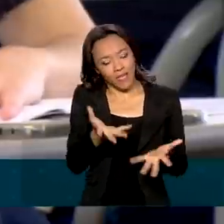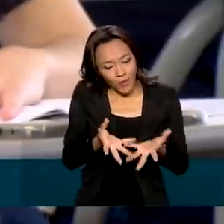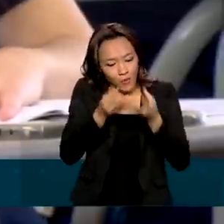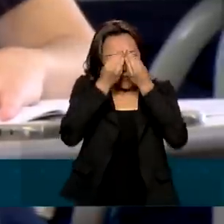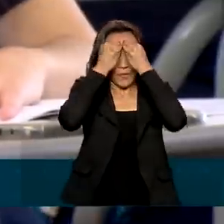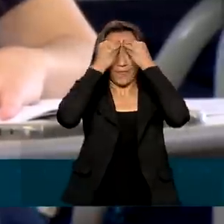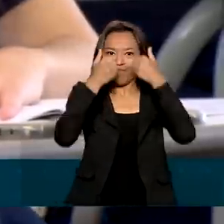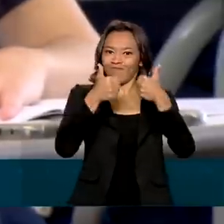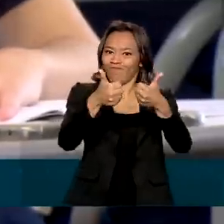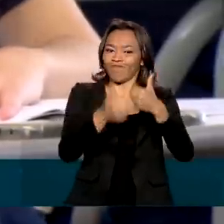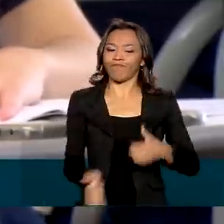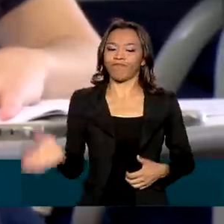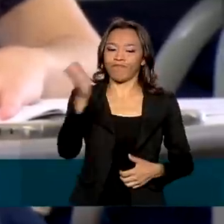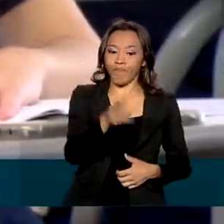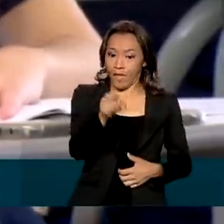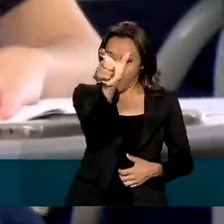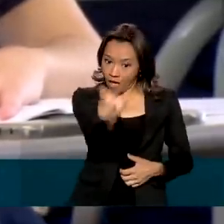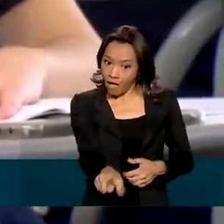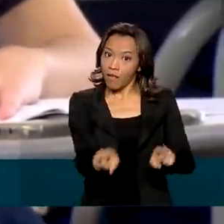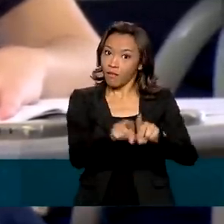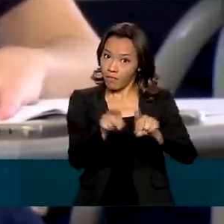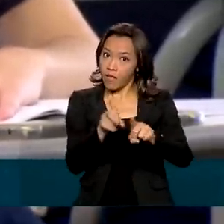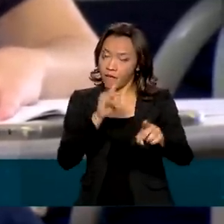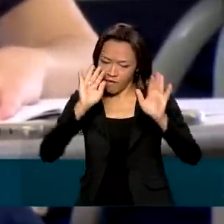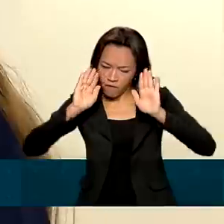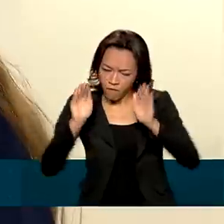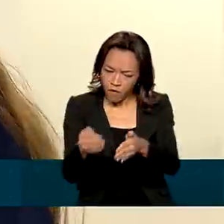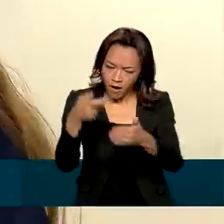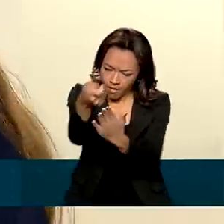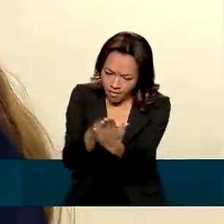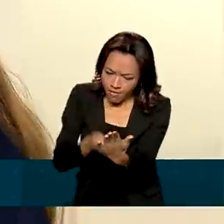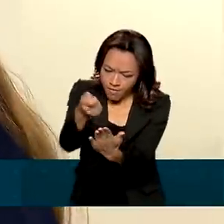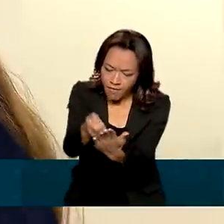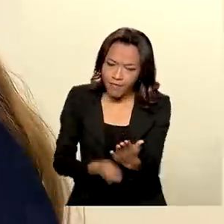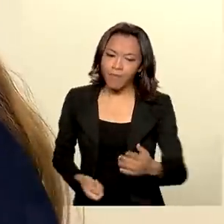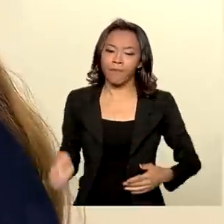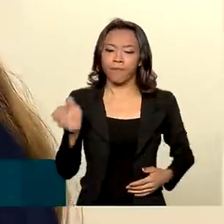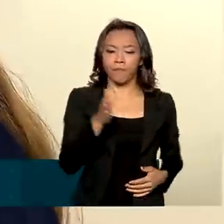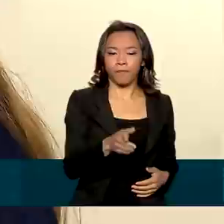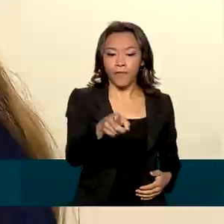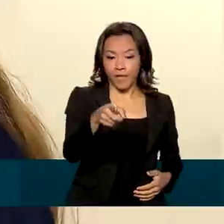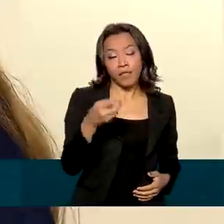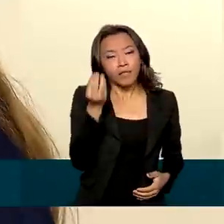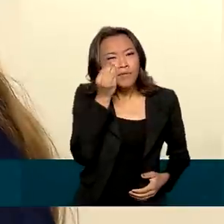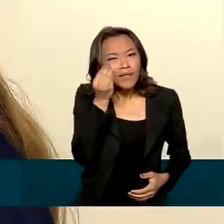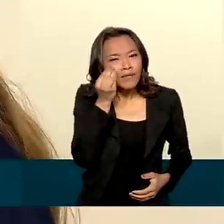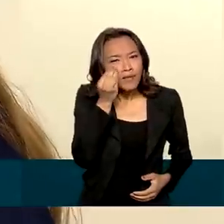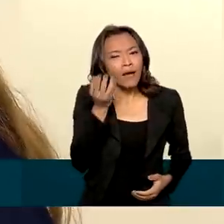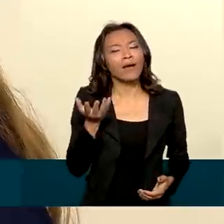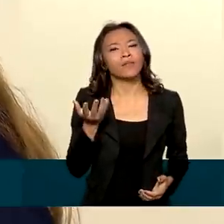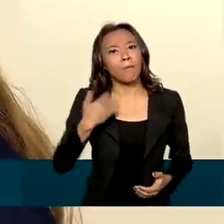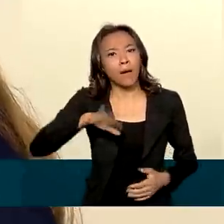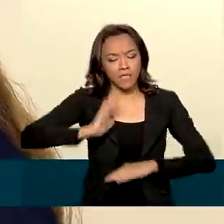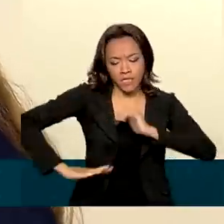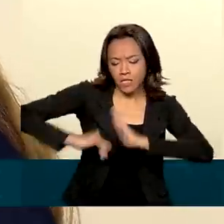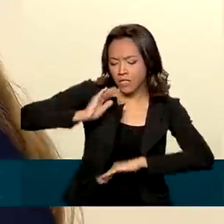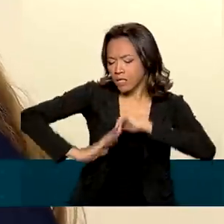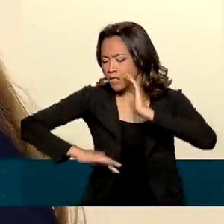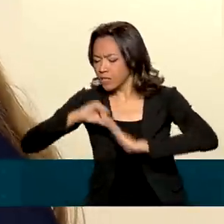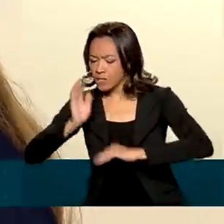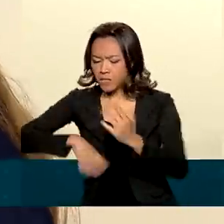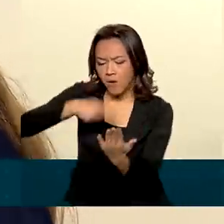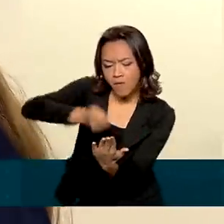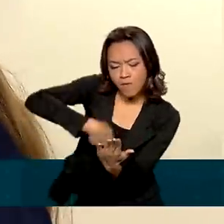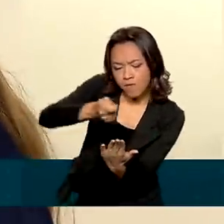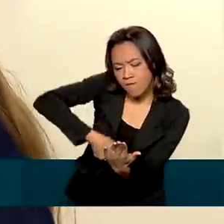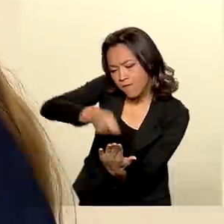Já a Bianca, nos próximos dias, vai focar na redação. Nesse final eu tenho tentado desenvolver mais habilidades de escrever mais